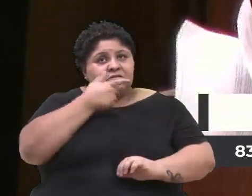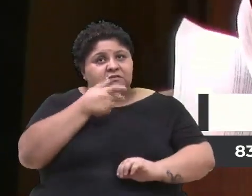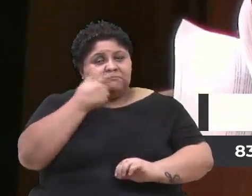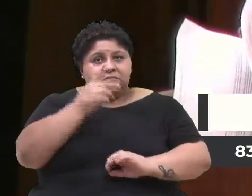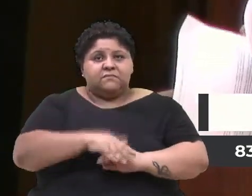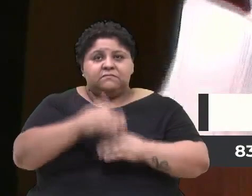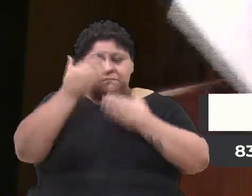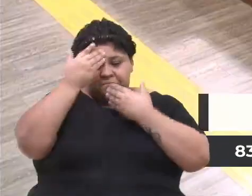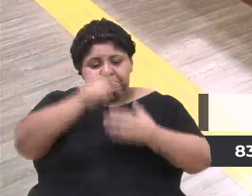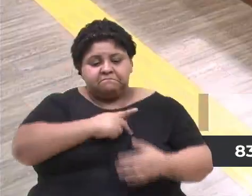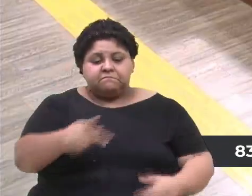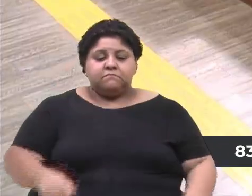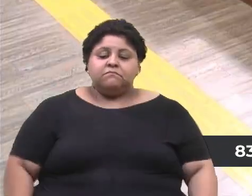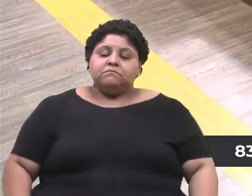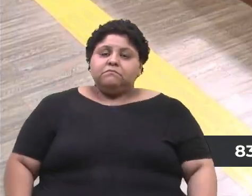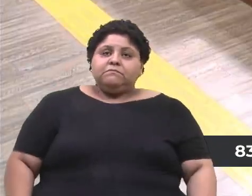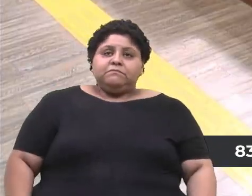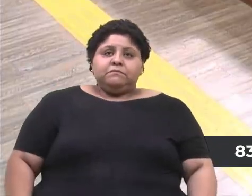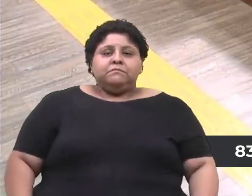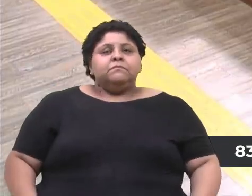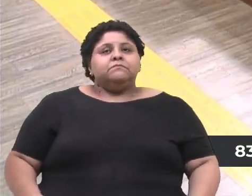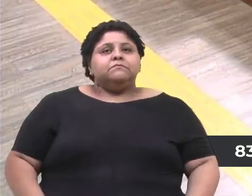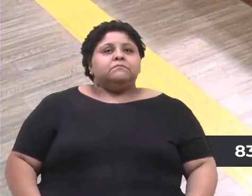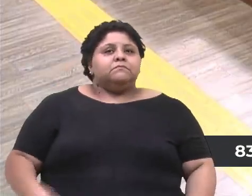presidente. Obrigado. Lucas Gil, com a palavra. Obrigado.